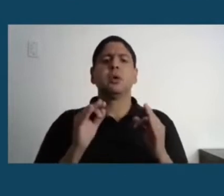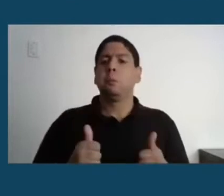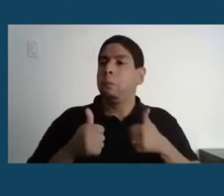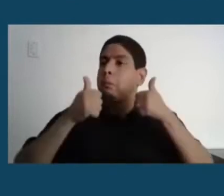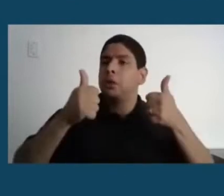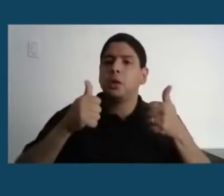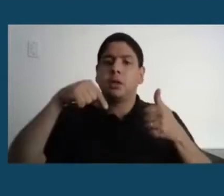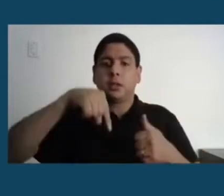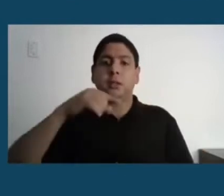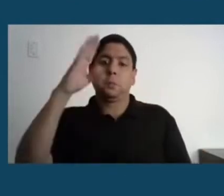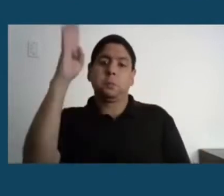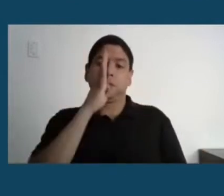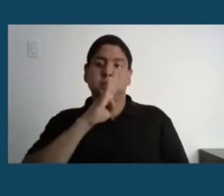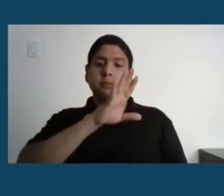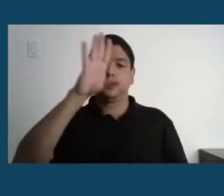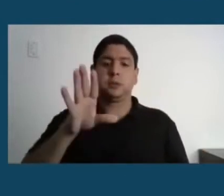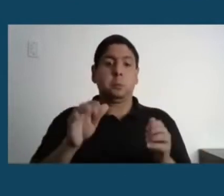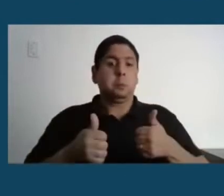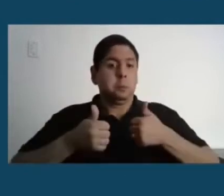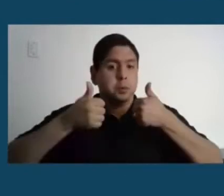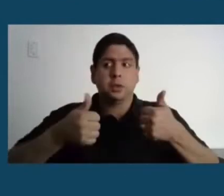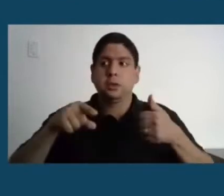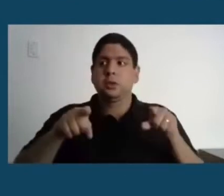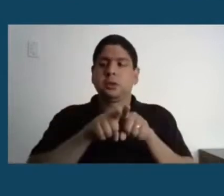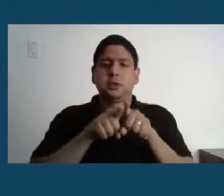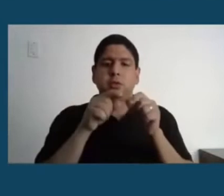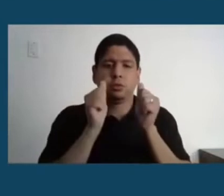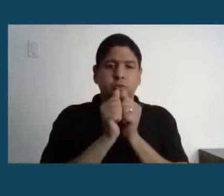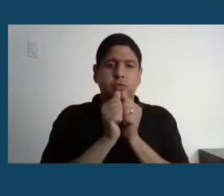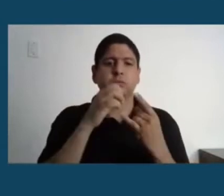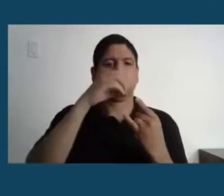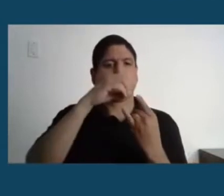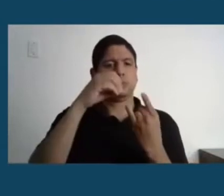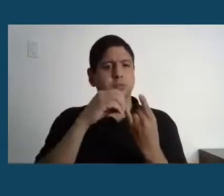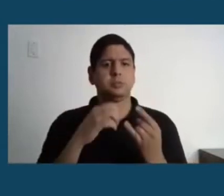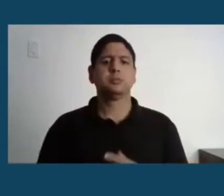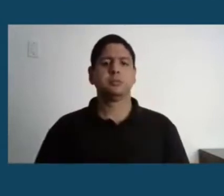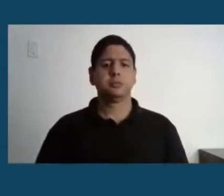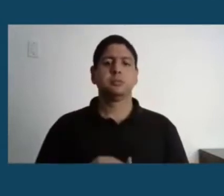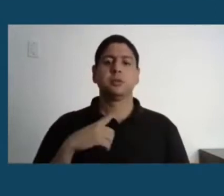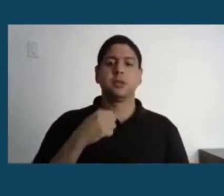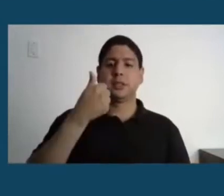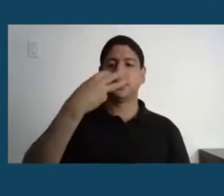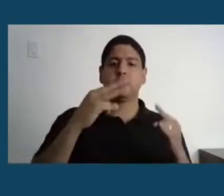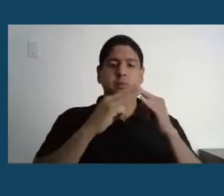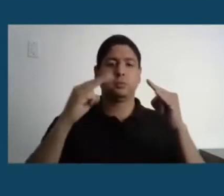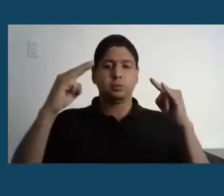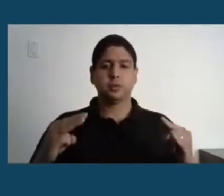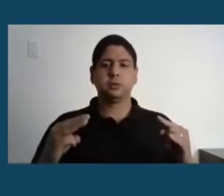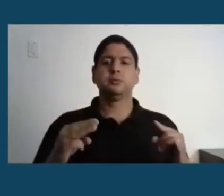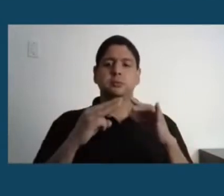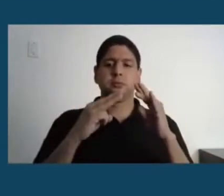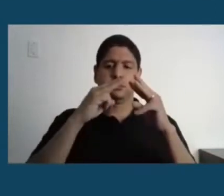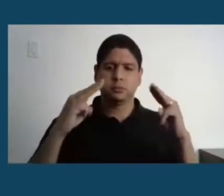universidade, até os dias de hoje, é com a Fiocruz. São 13 museus, 172 cursos presenciais, 4